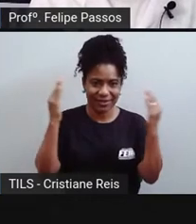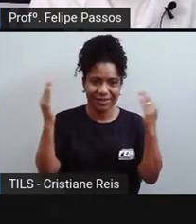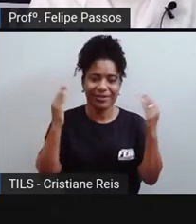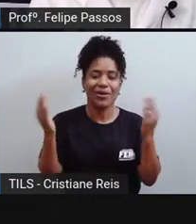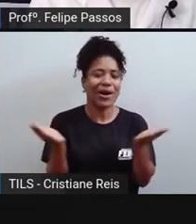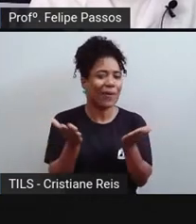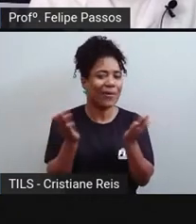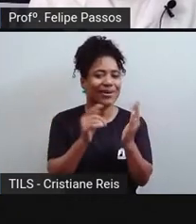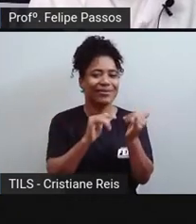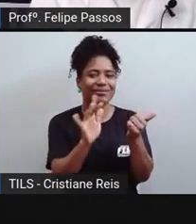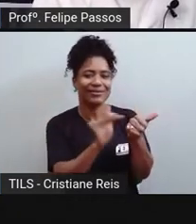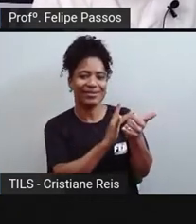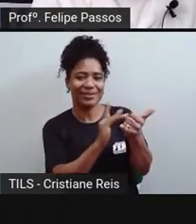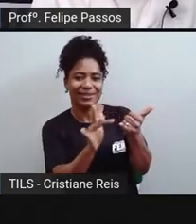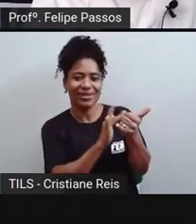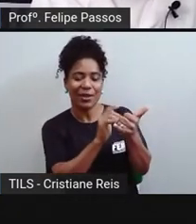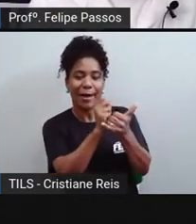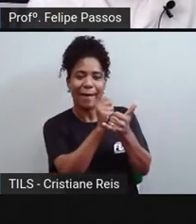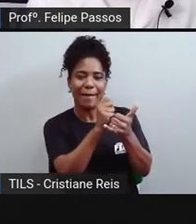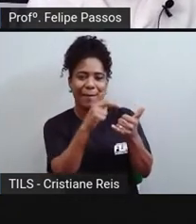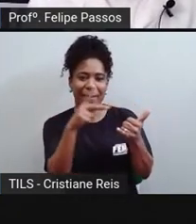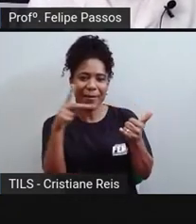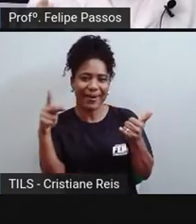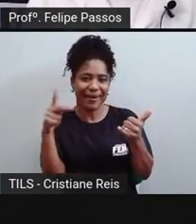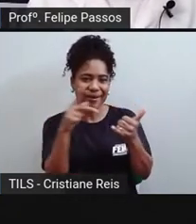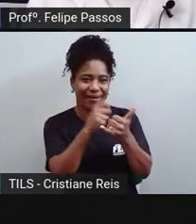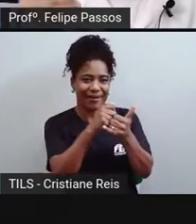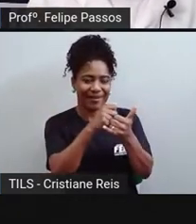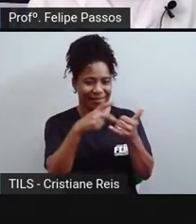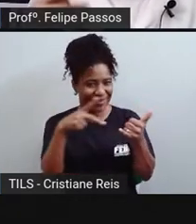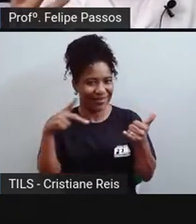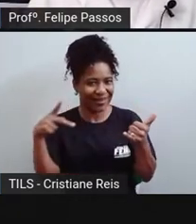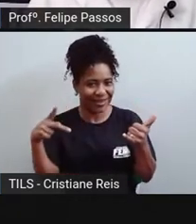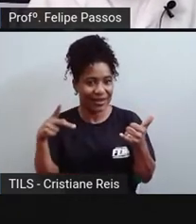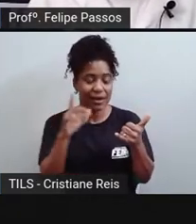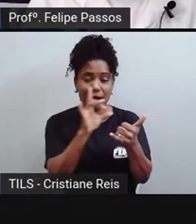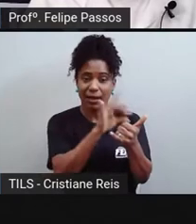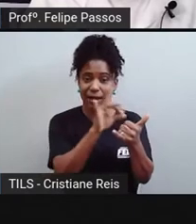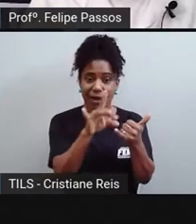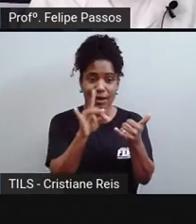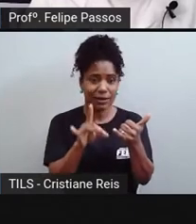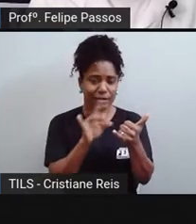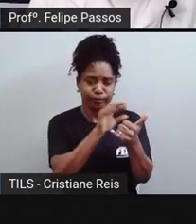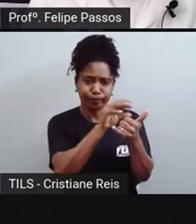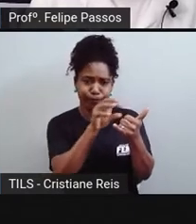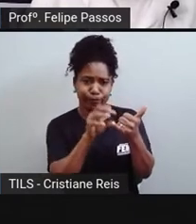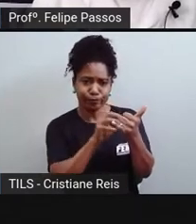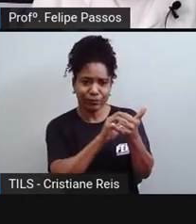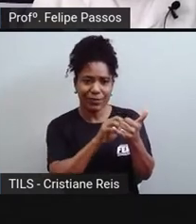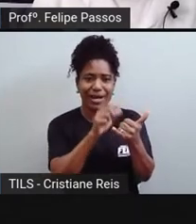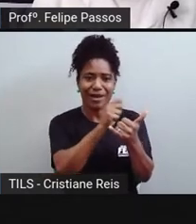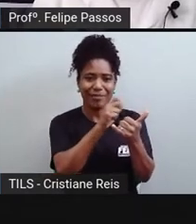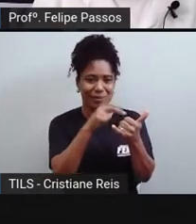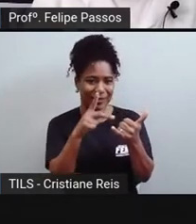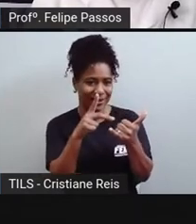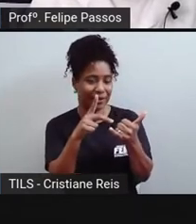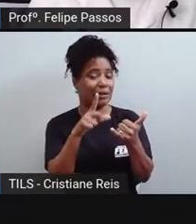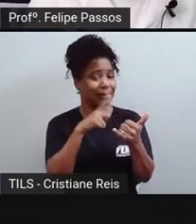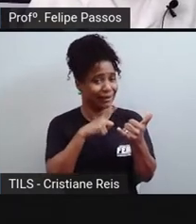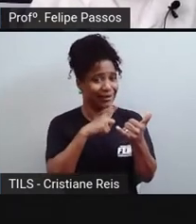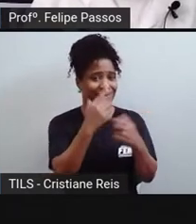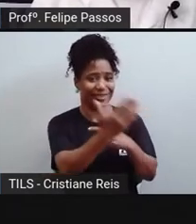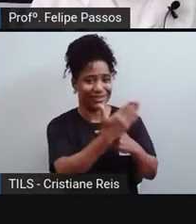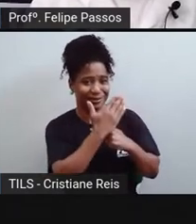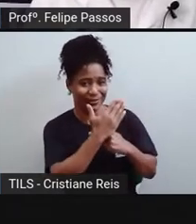do celular. O aplicativo do celular, cada aplicativo, ele tem uma função. Na verdade, as ferramentas, a mesma coisa.